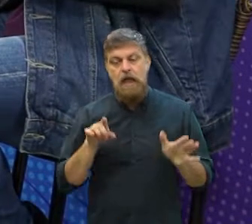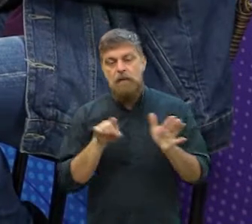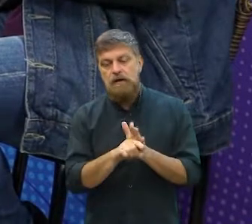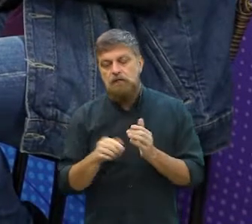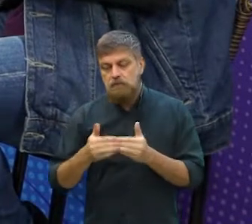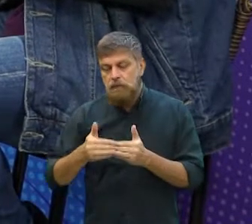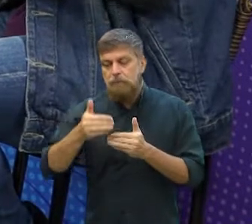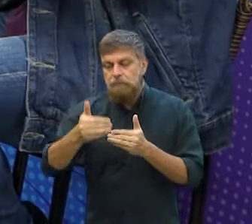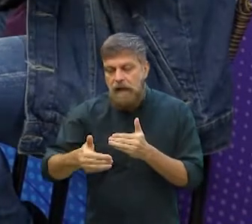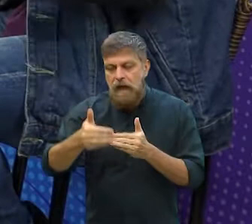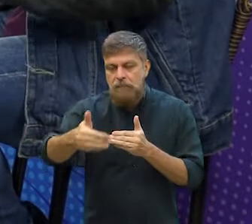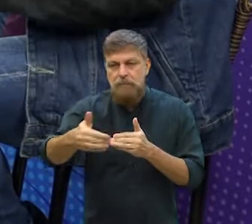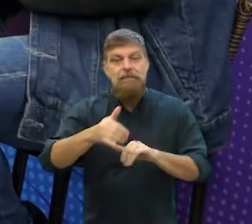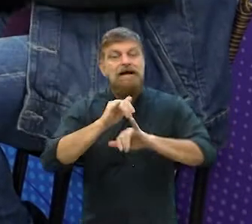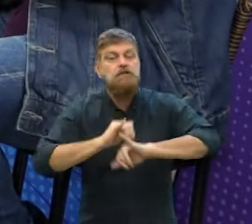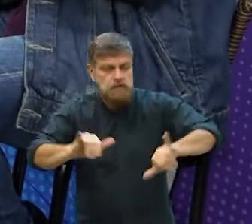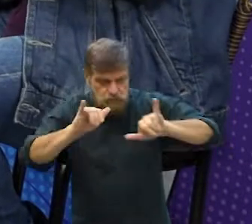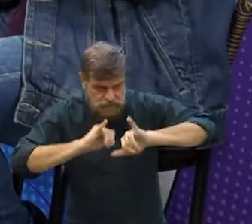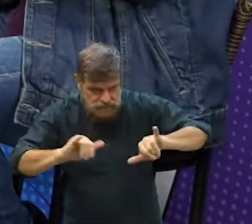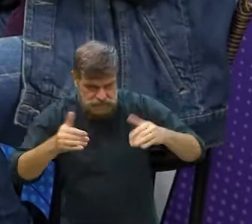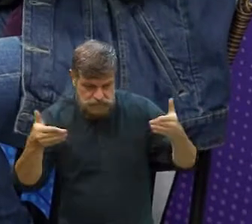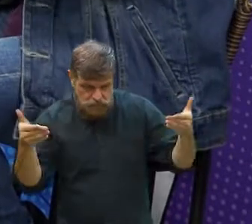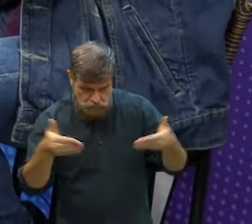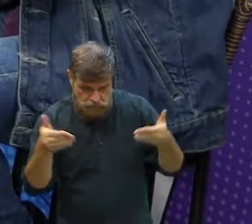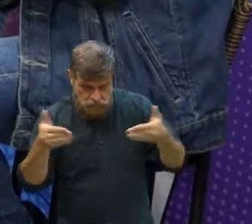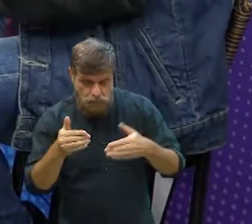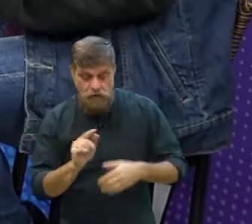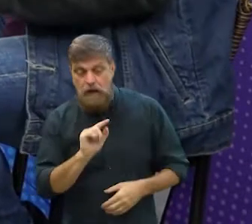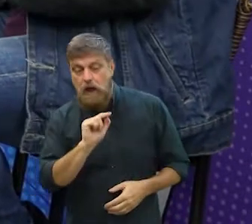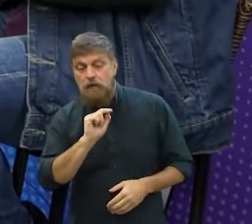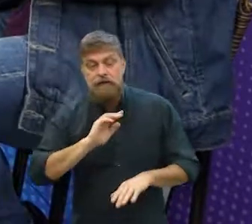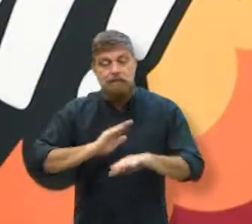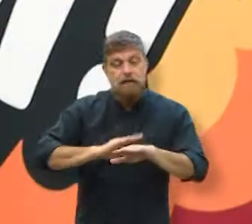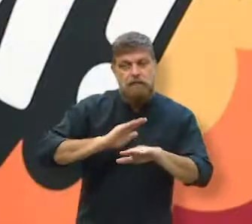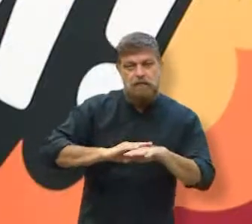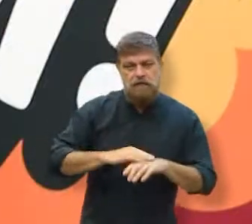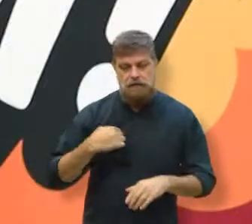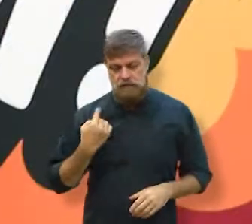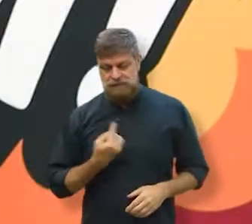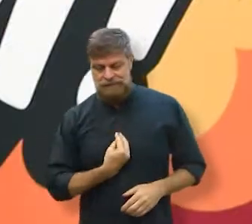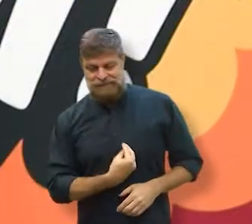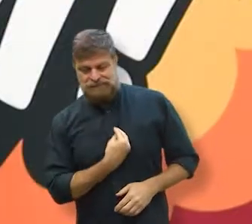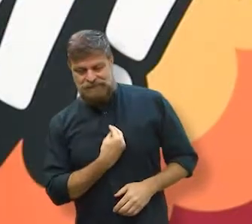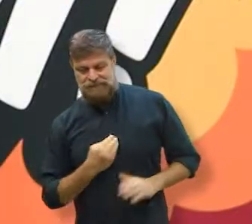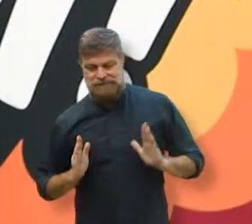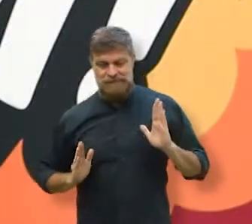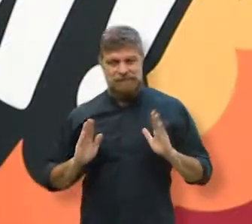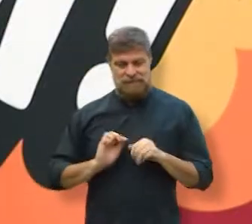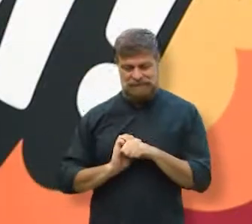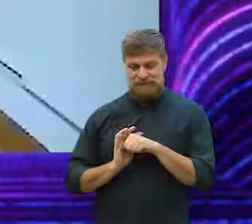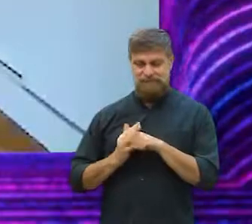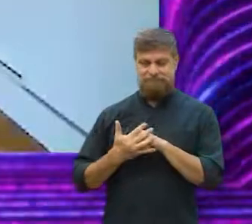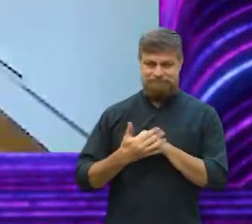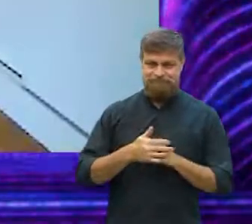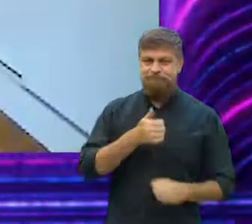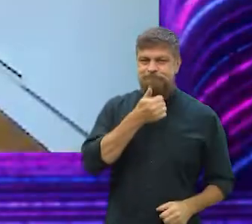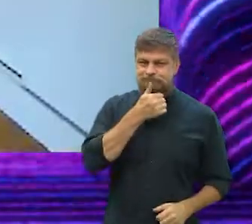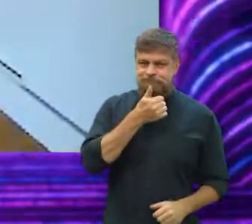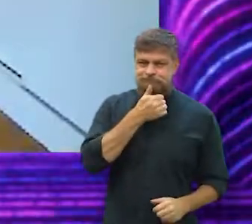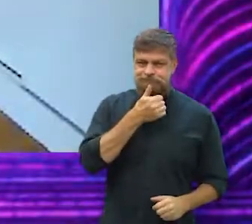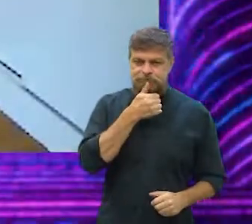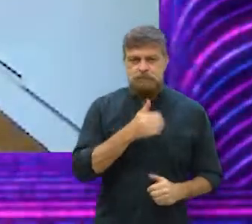os passos com o livro? Muita divulgação, trabalho de divulgação, ainda a gente vive o período da pandemia,